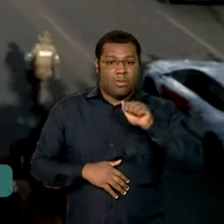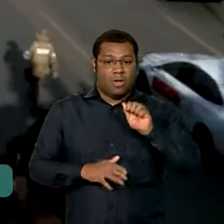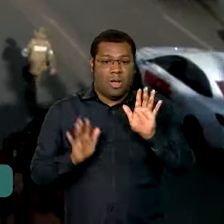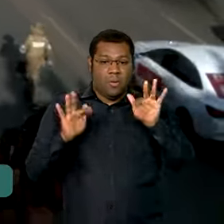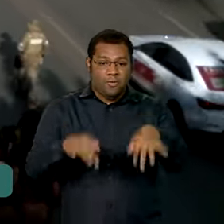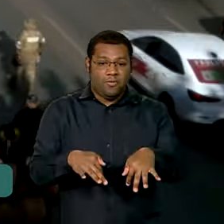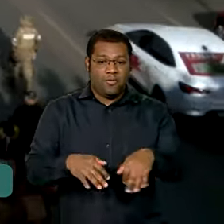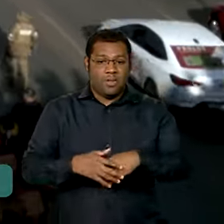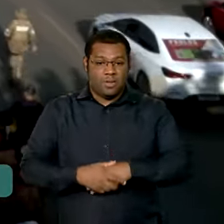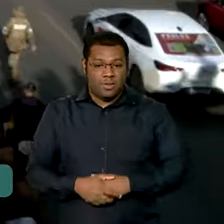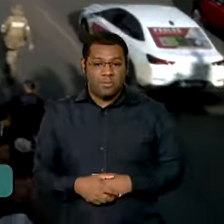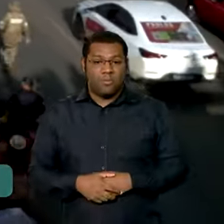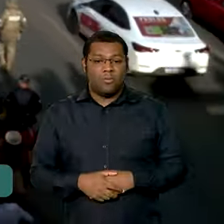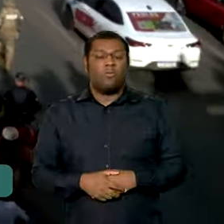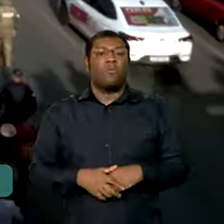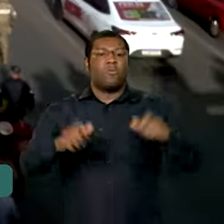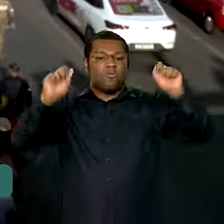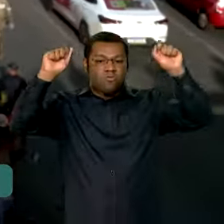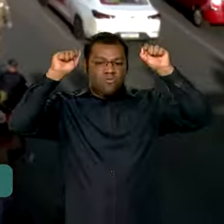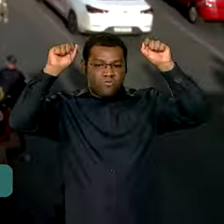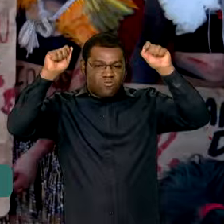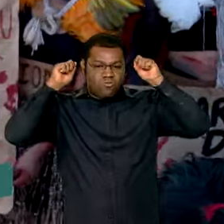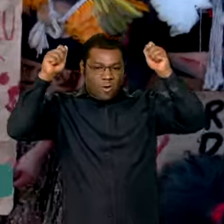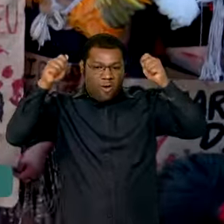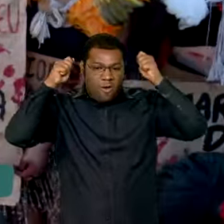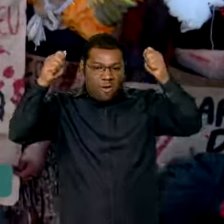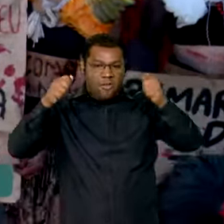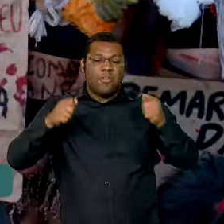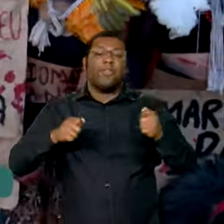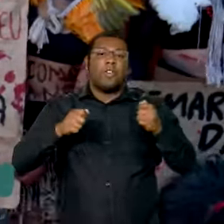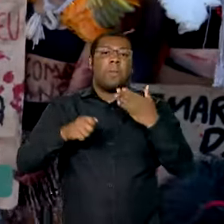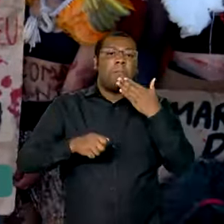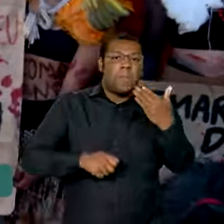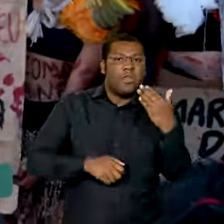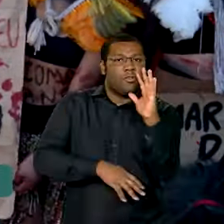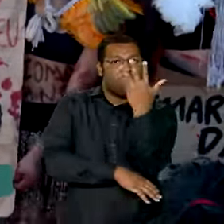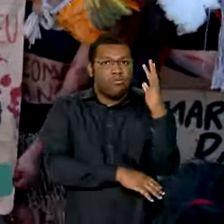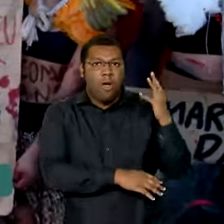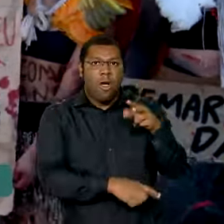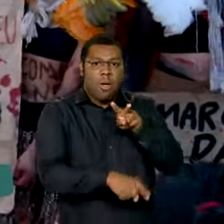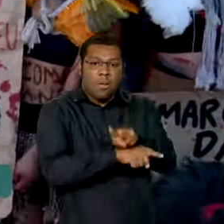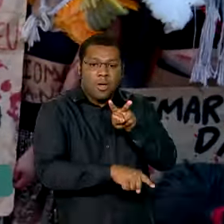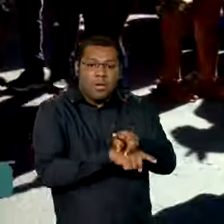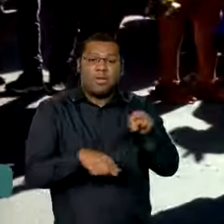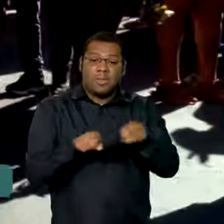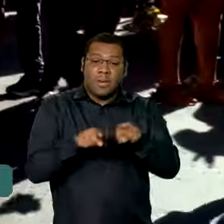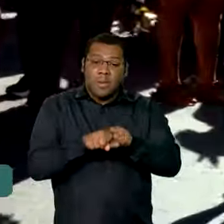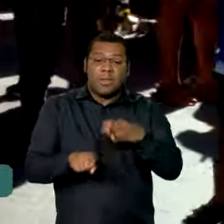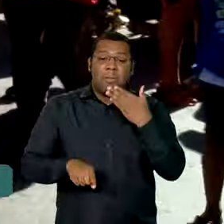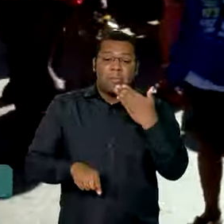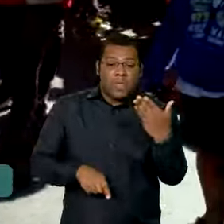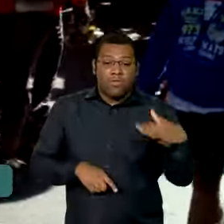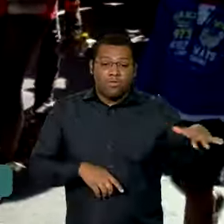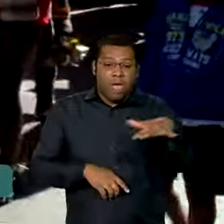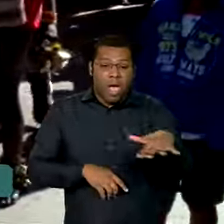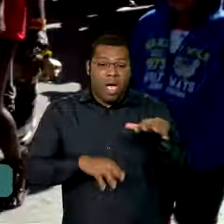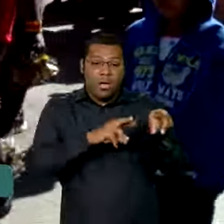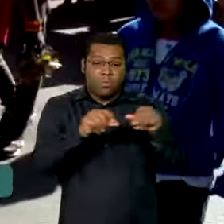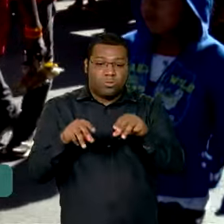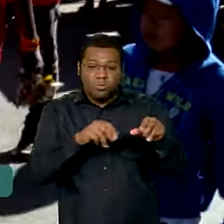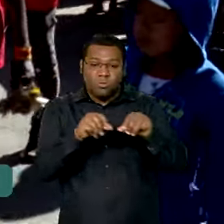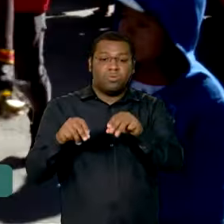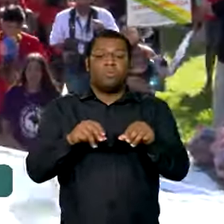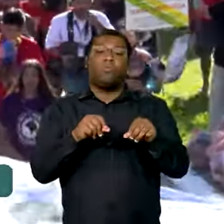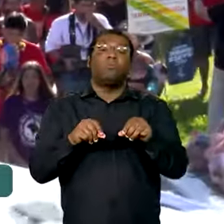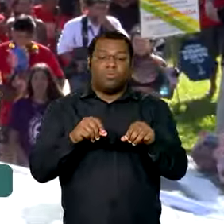cartazes e faixas em defesa do meio ambiente e pedidos para a demarcação de terras, milhares de indígenas